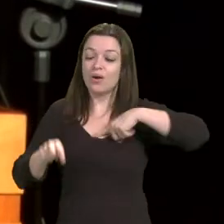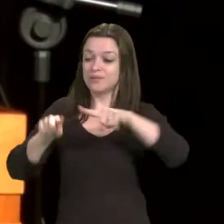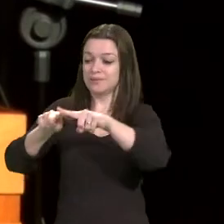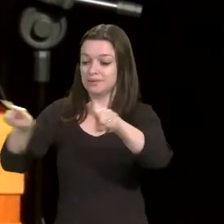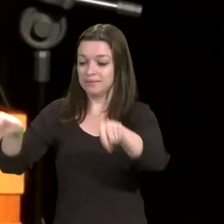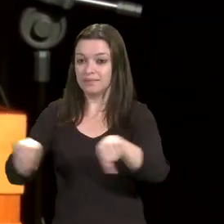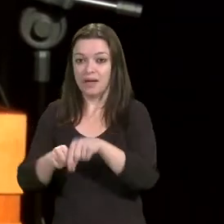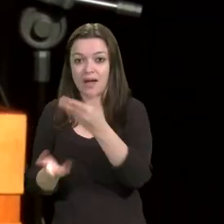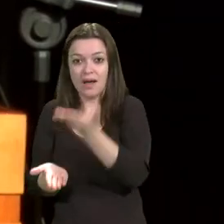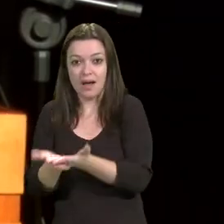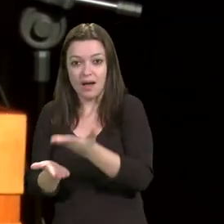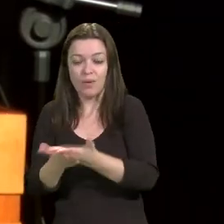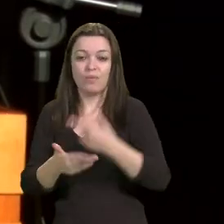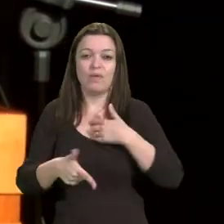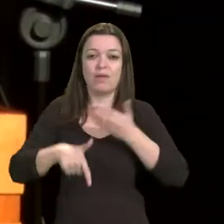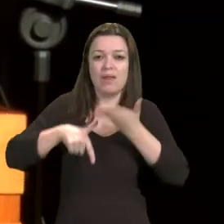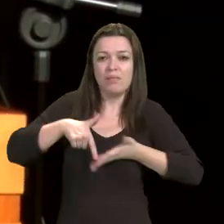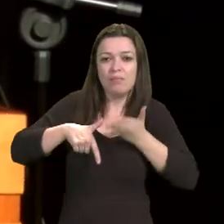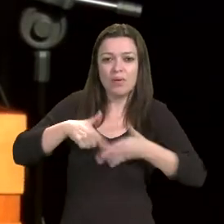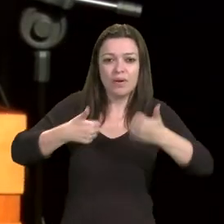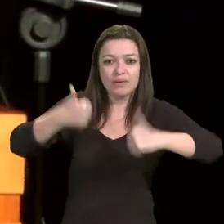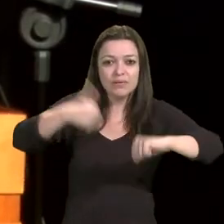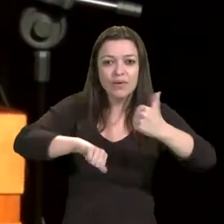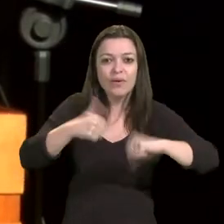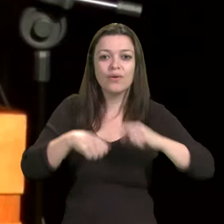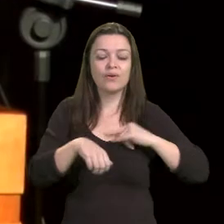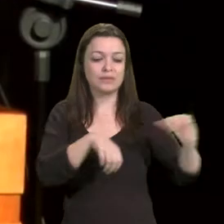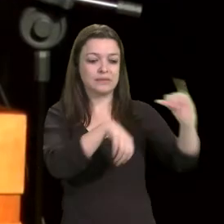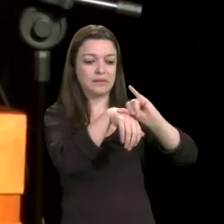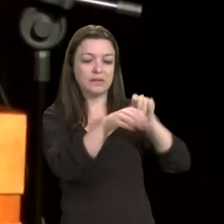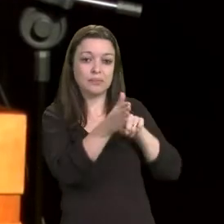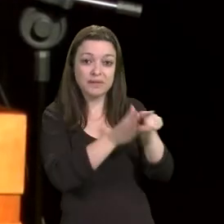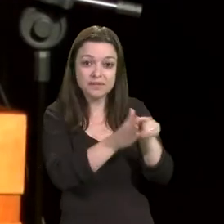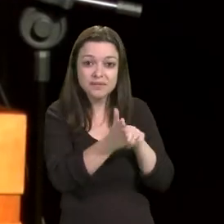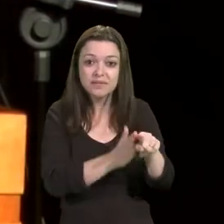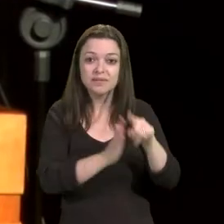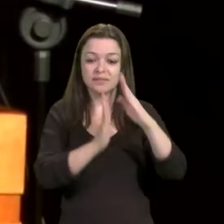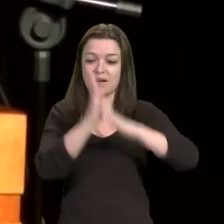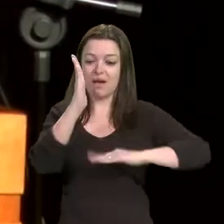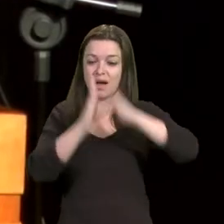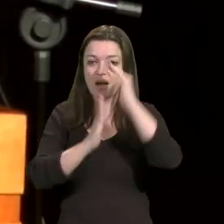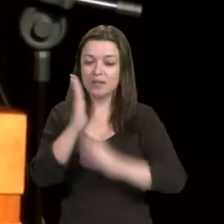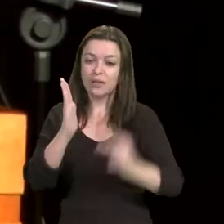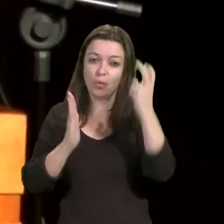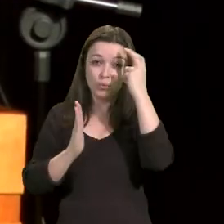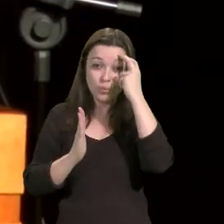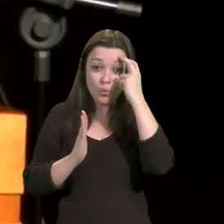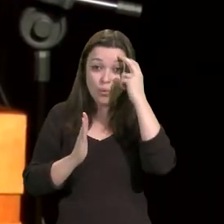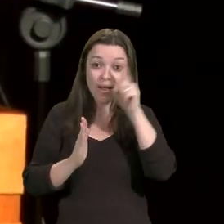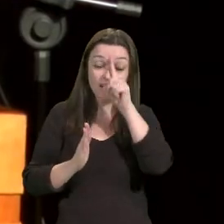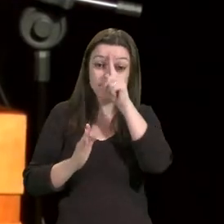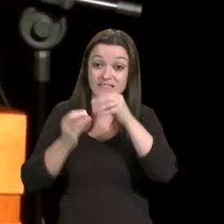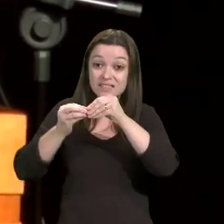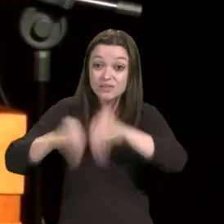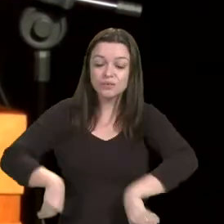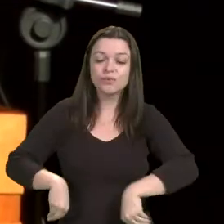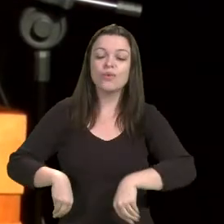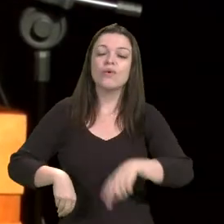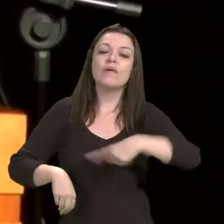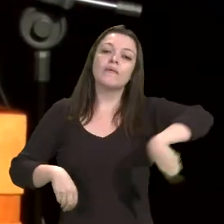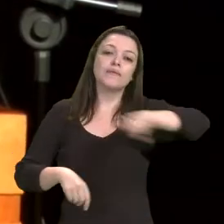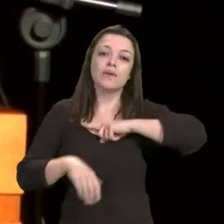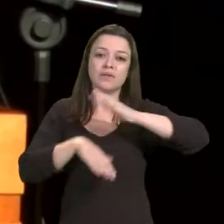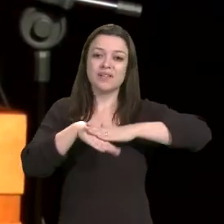laboratórios, nossos centros de pesquisa de arte e cultura, nossa autonomia é afrontada, é